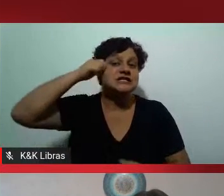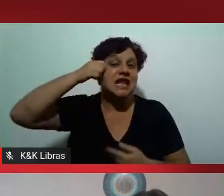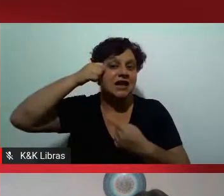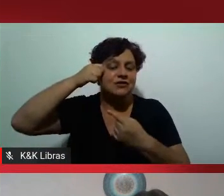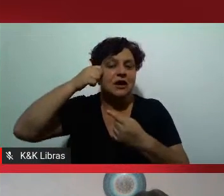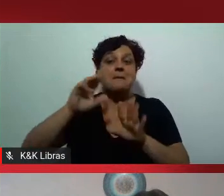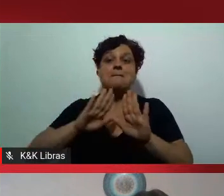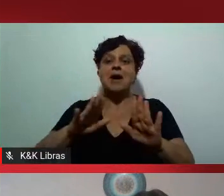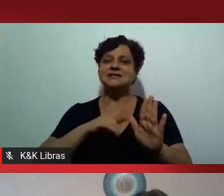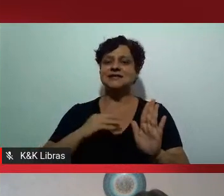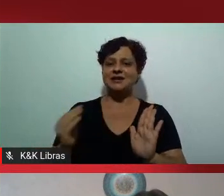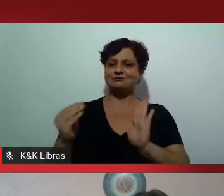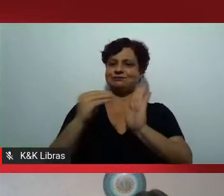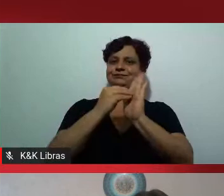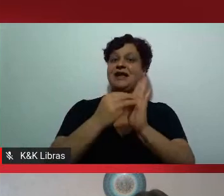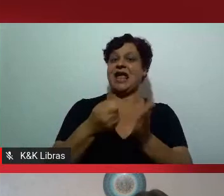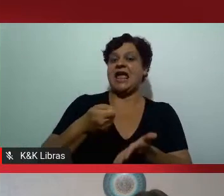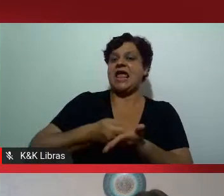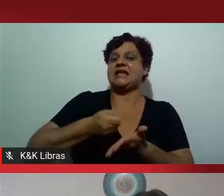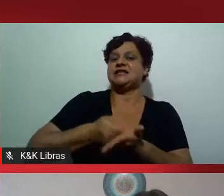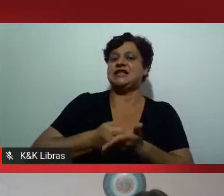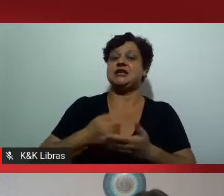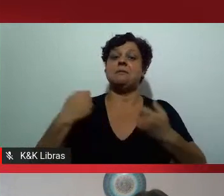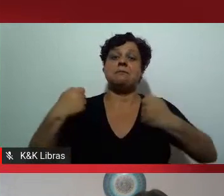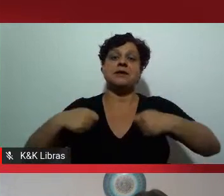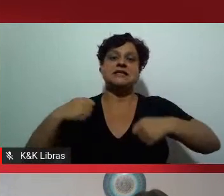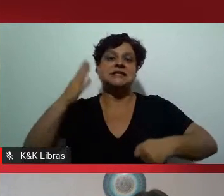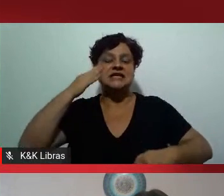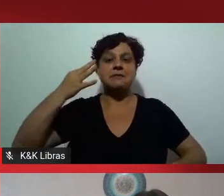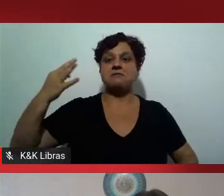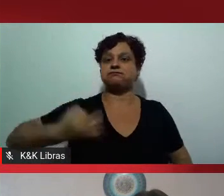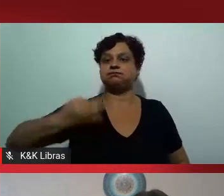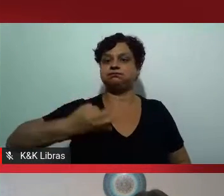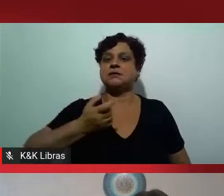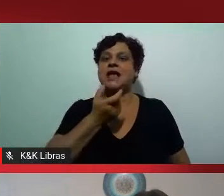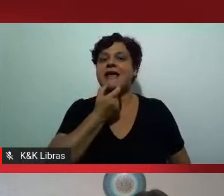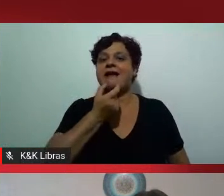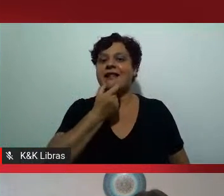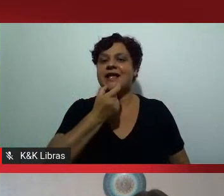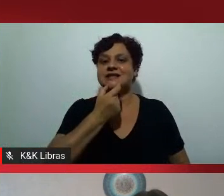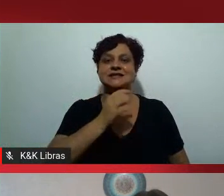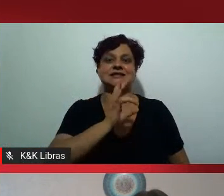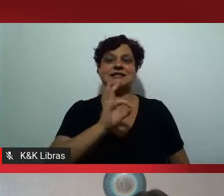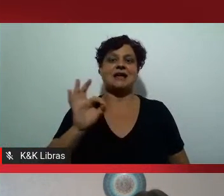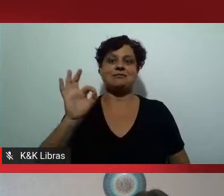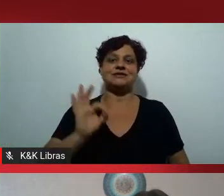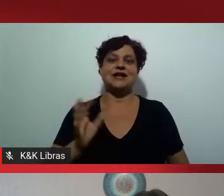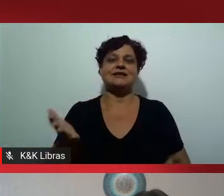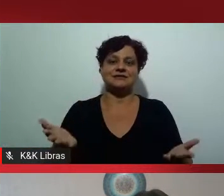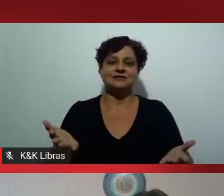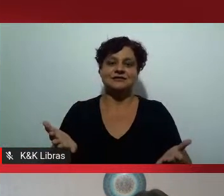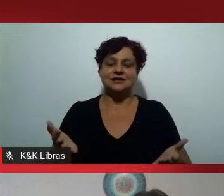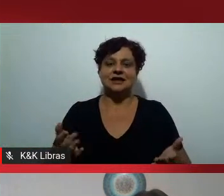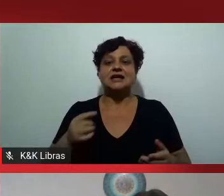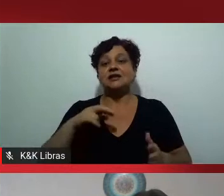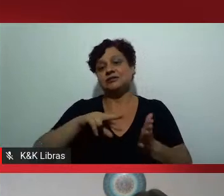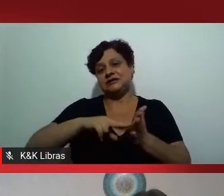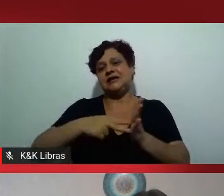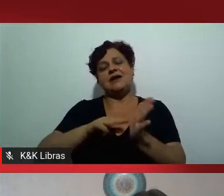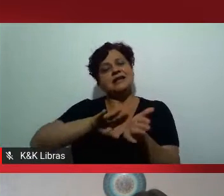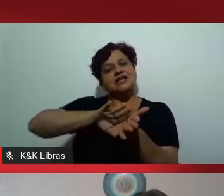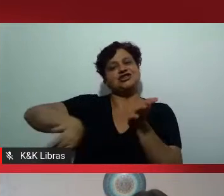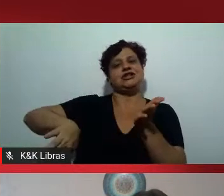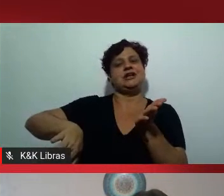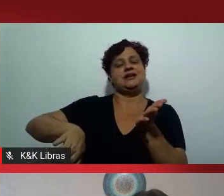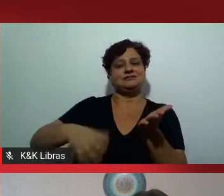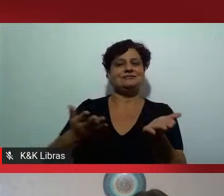exigência de inglês, do domínio da língua inglesa, do amplo domínio da língua inglesa, ela está, desculpe